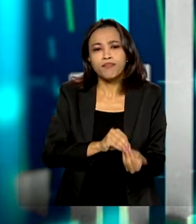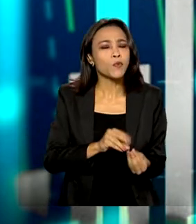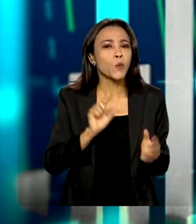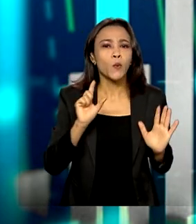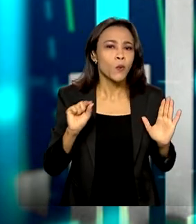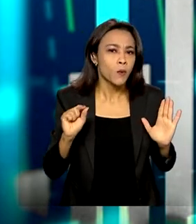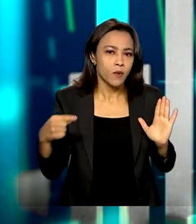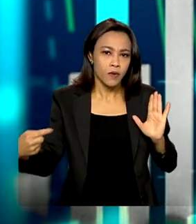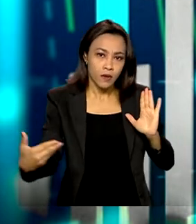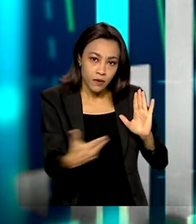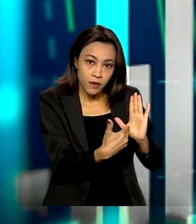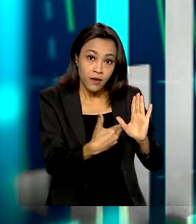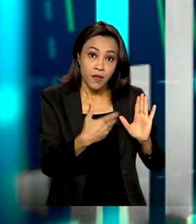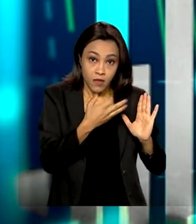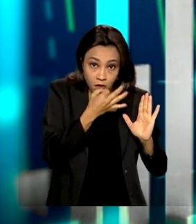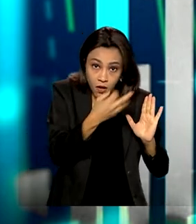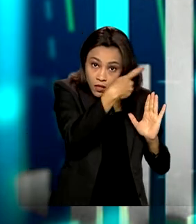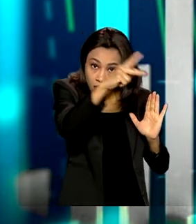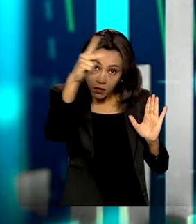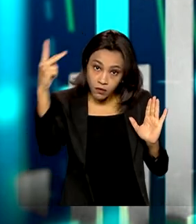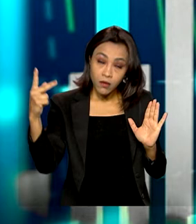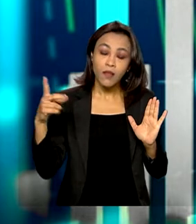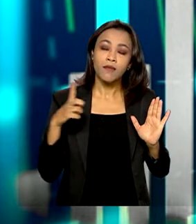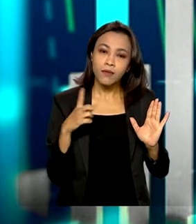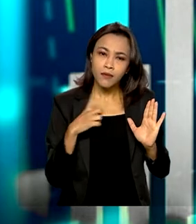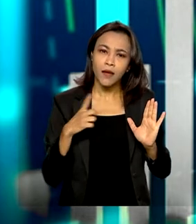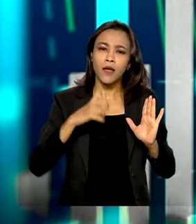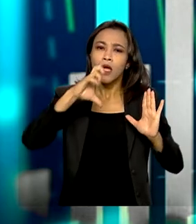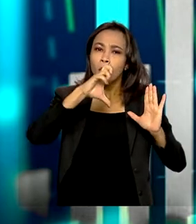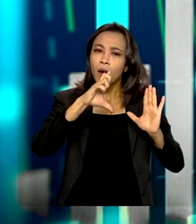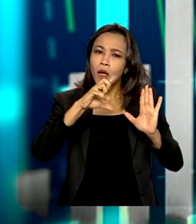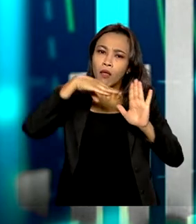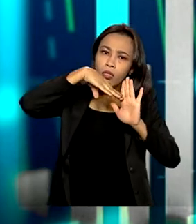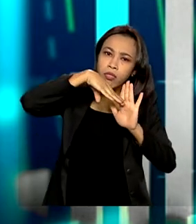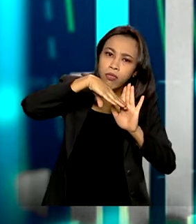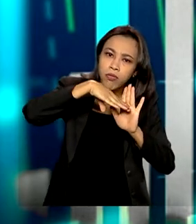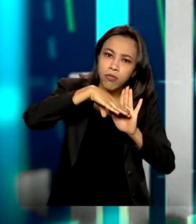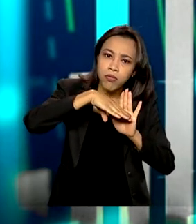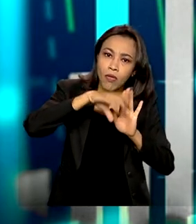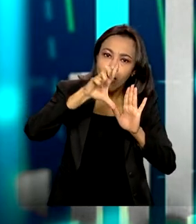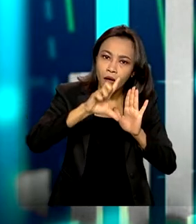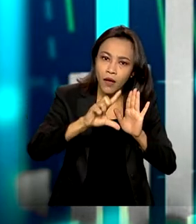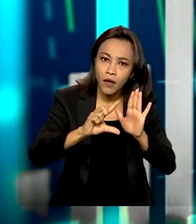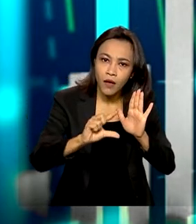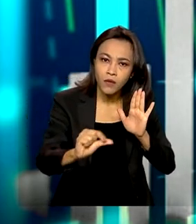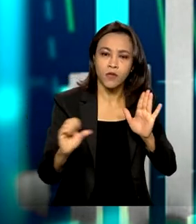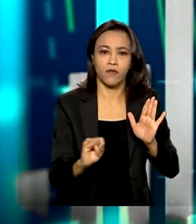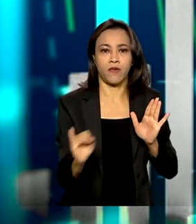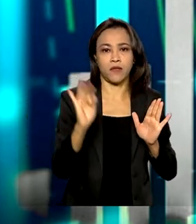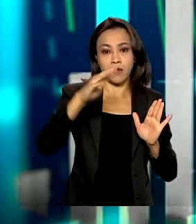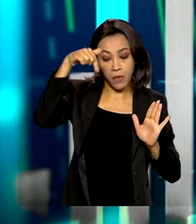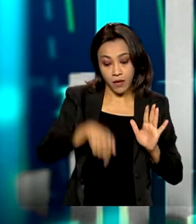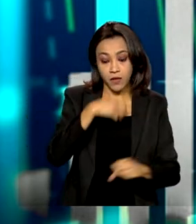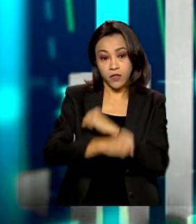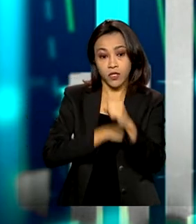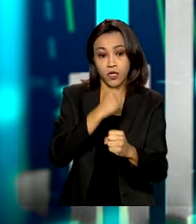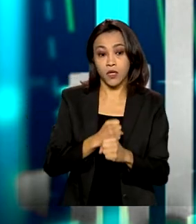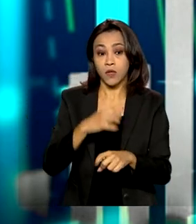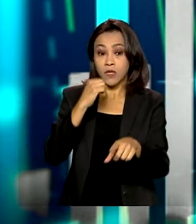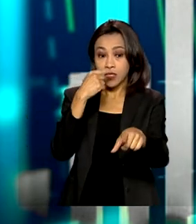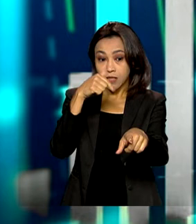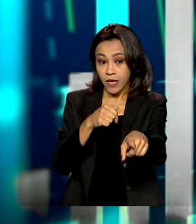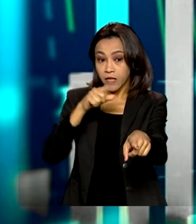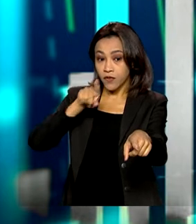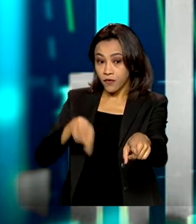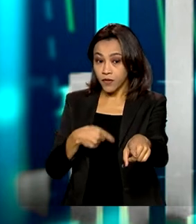Na expectativa deles, há uma tendência de desaceleração da inflação. Eles estavam prevendo uma inflação para este ano em torno de 7,5